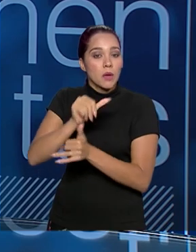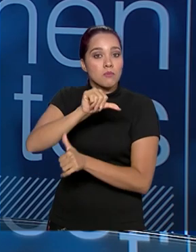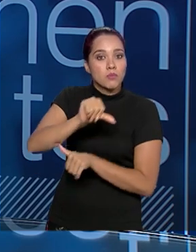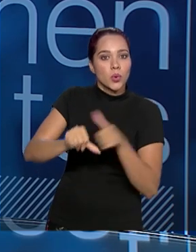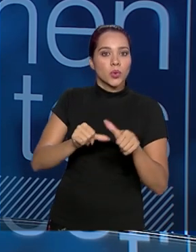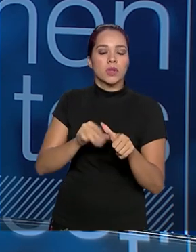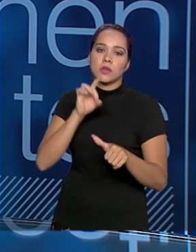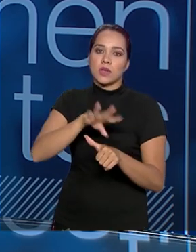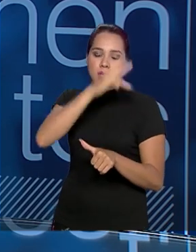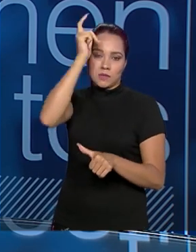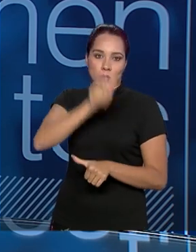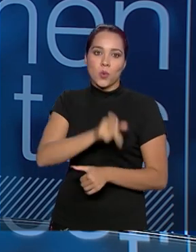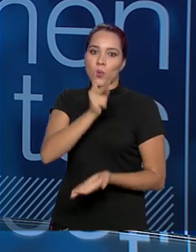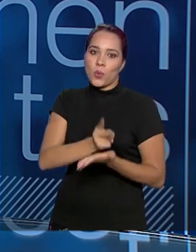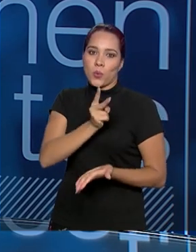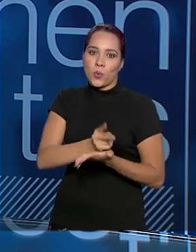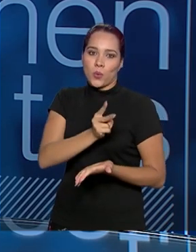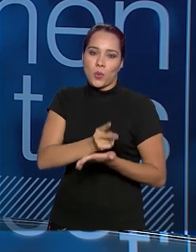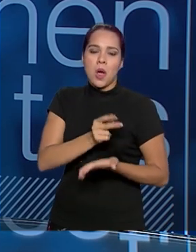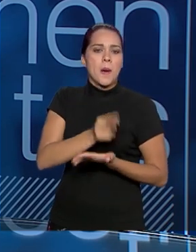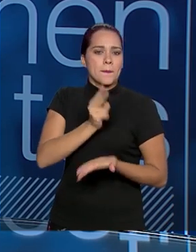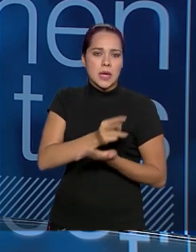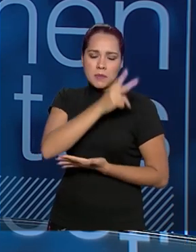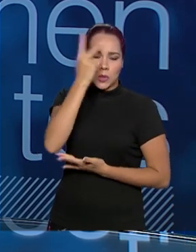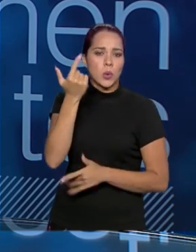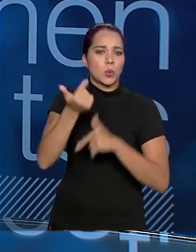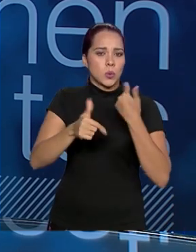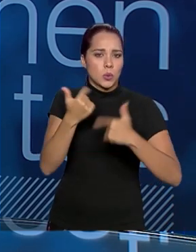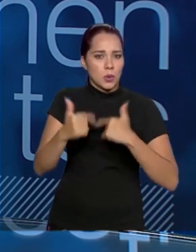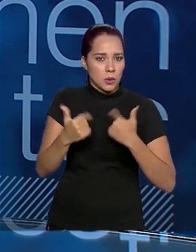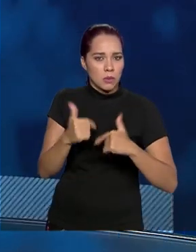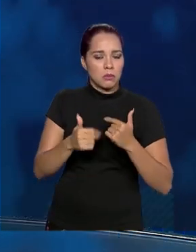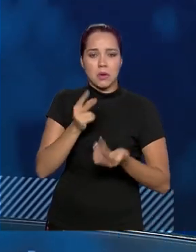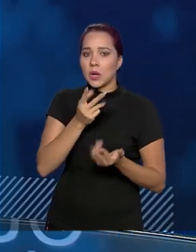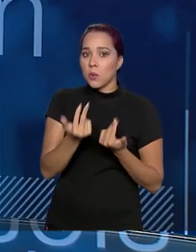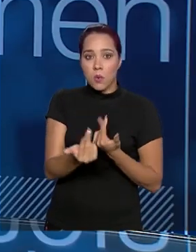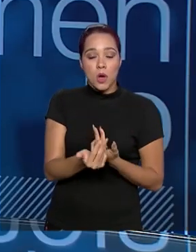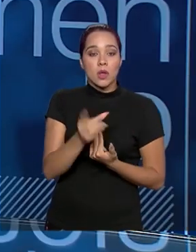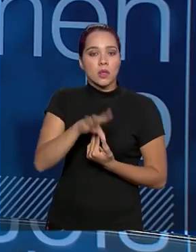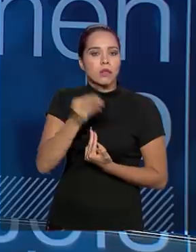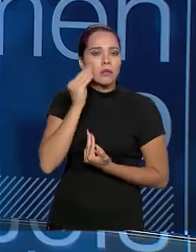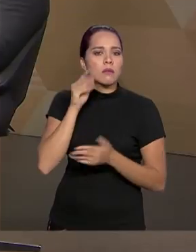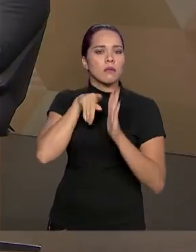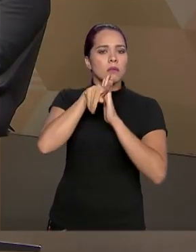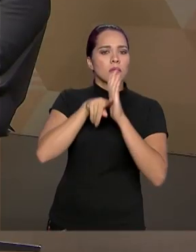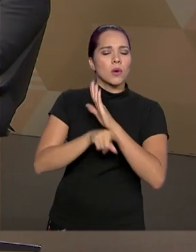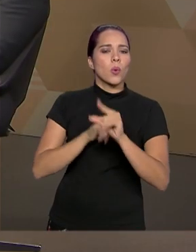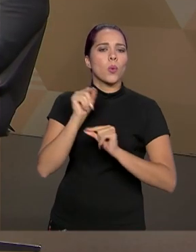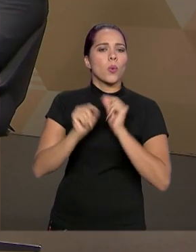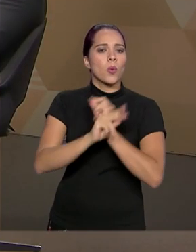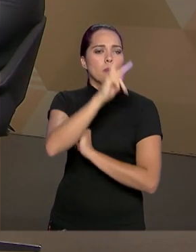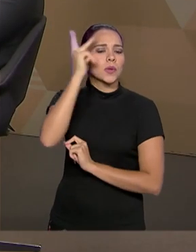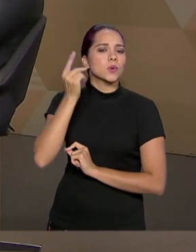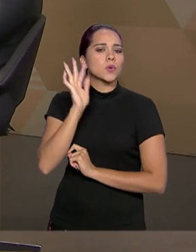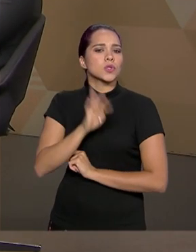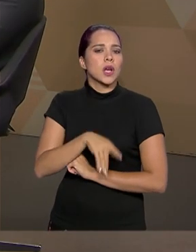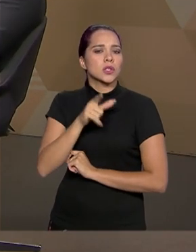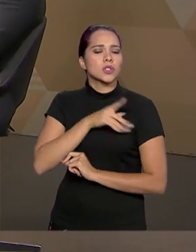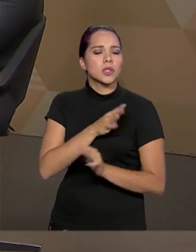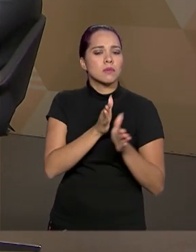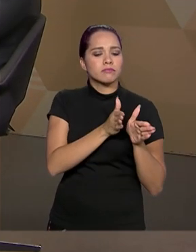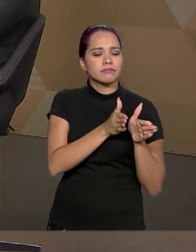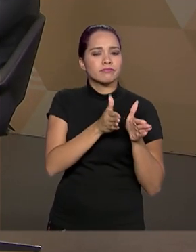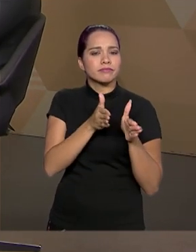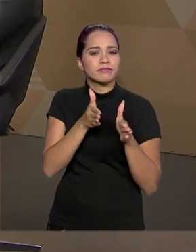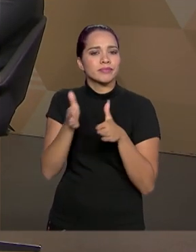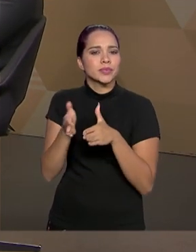mas as pessoas continuam as mesmas, né? São os mesmos servidores. Então, a ainda estava tentando analisar o que é que o pessoal tinha já programado para